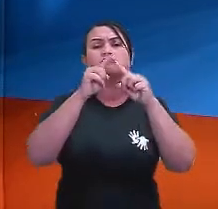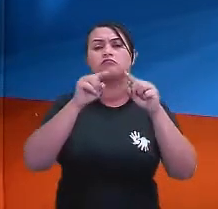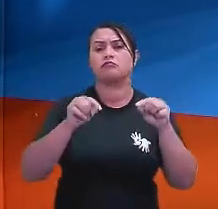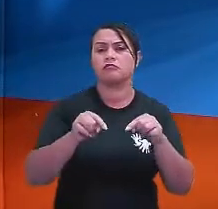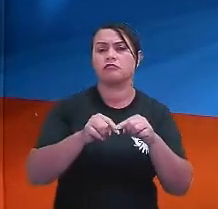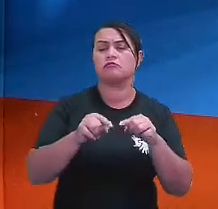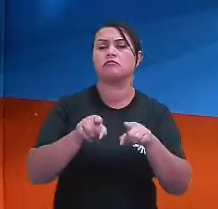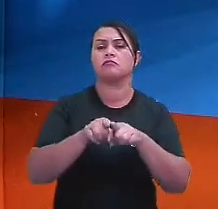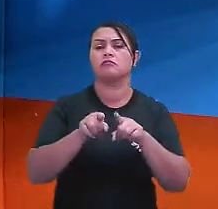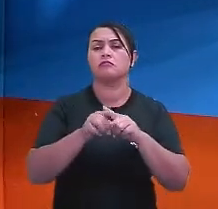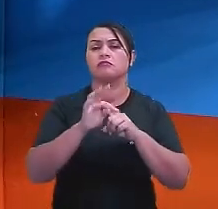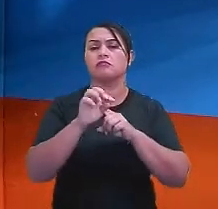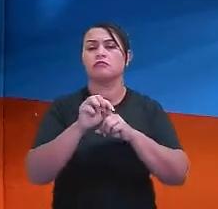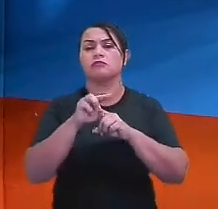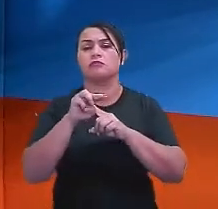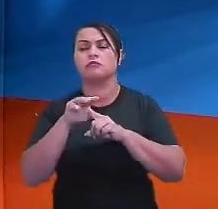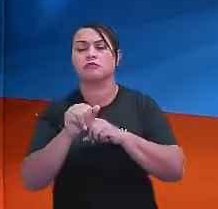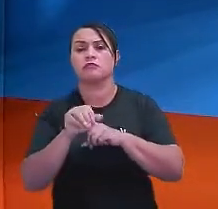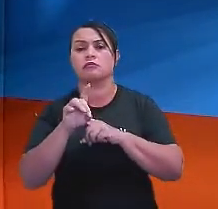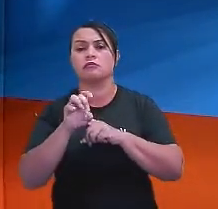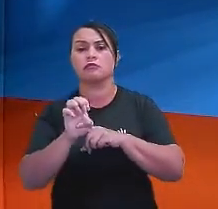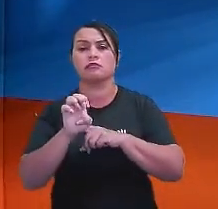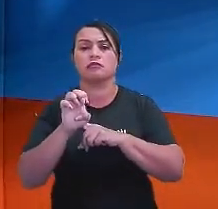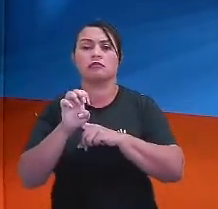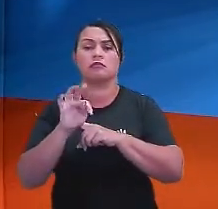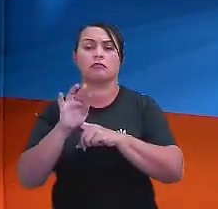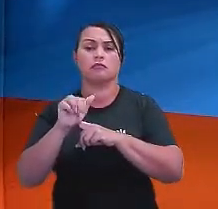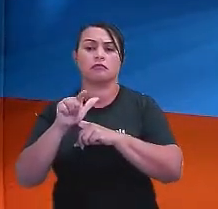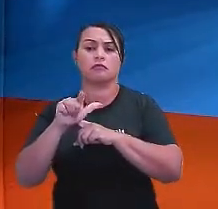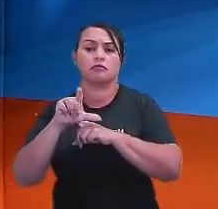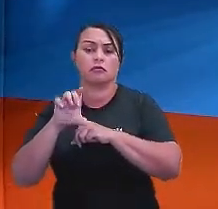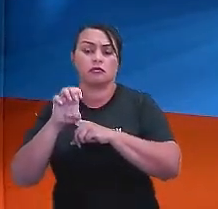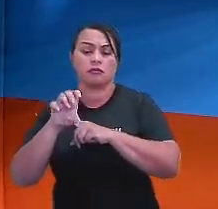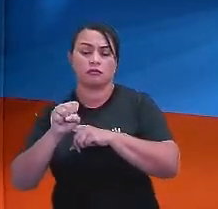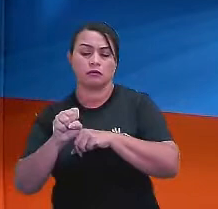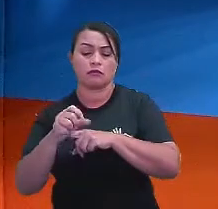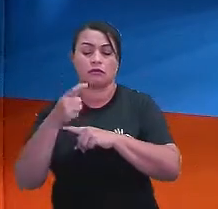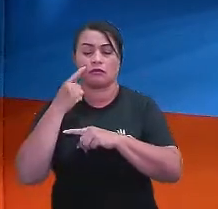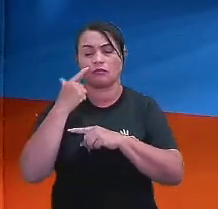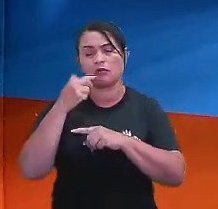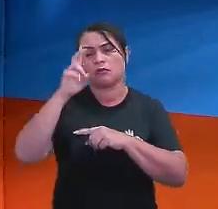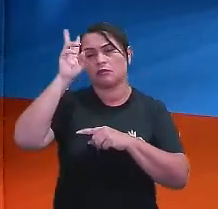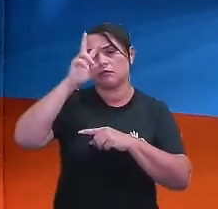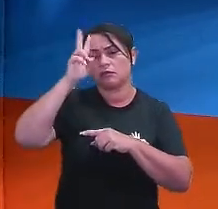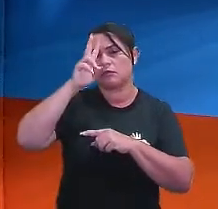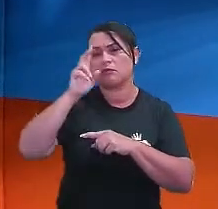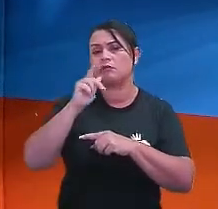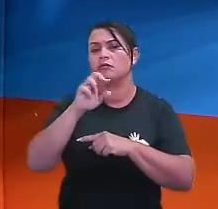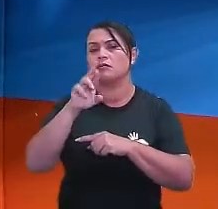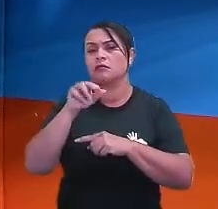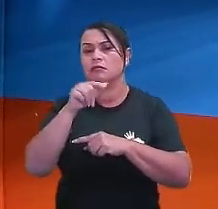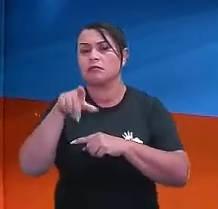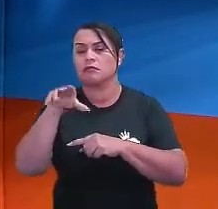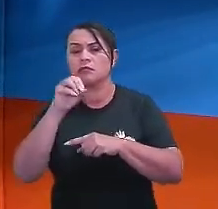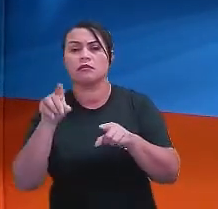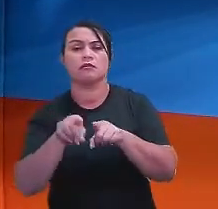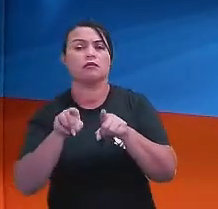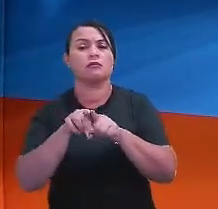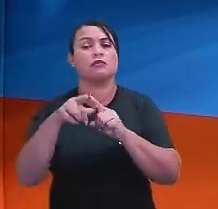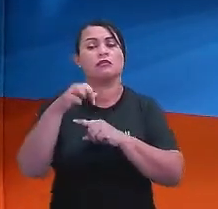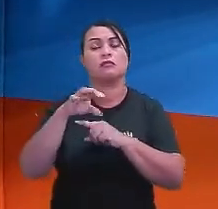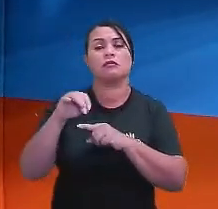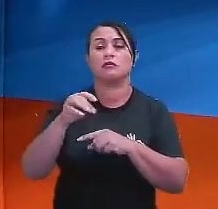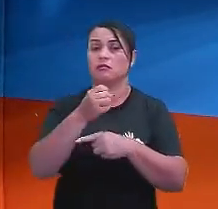teorema de Tales, né? Eu preciso lembrar o que é uma razão e o que é uma proporção, tá? A gente não está aqui trabalhando com fração